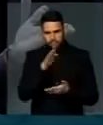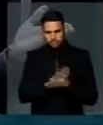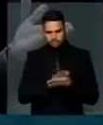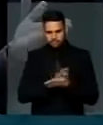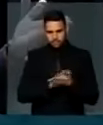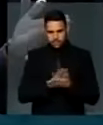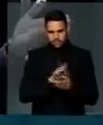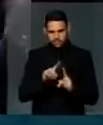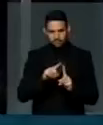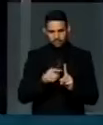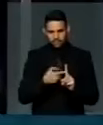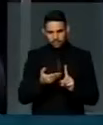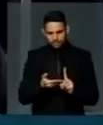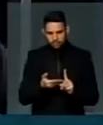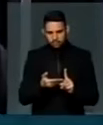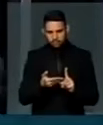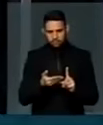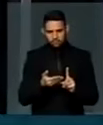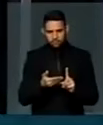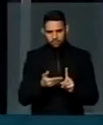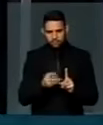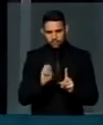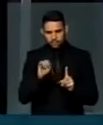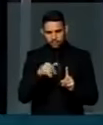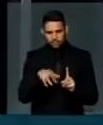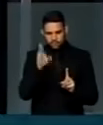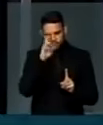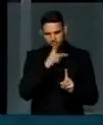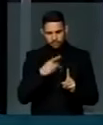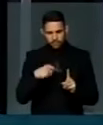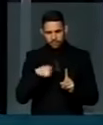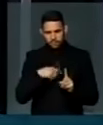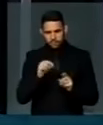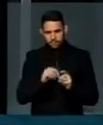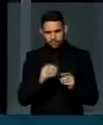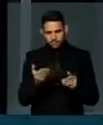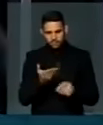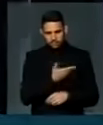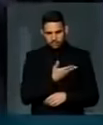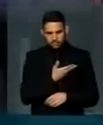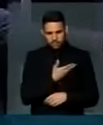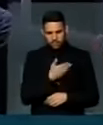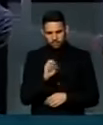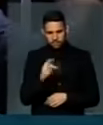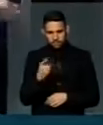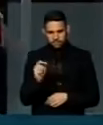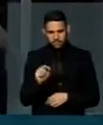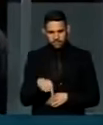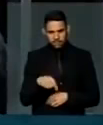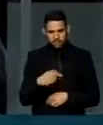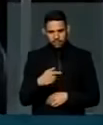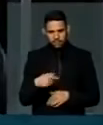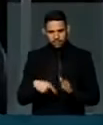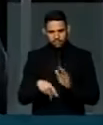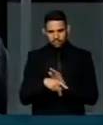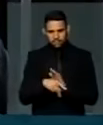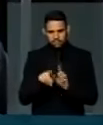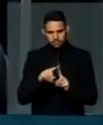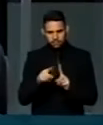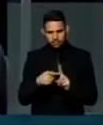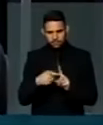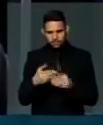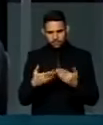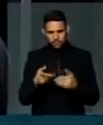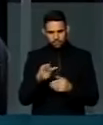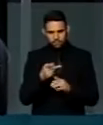estivesse? Fato. Concluindo, deputado. Concluindo, de ser parente, muitas vezes, ou de ser a própria presidiária.